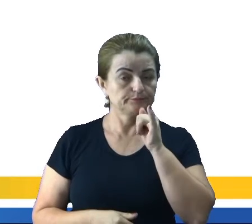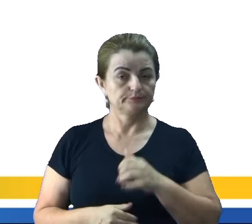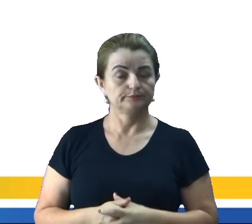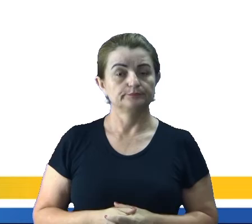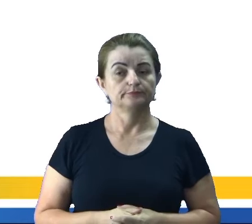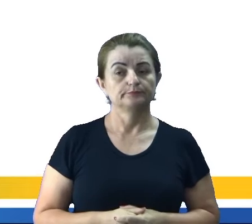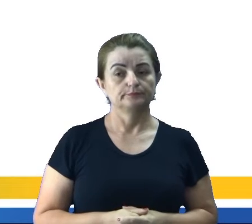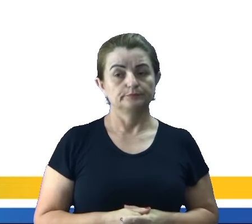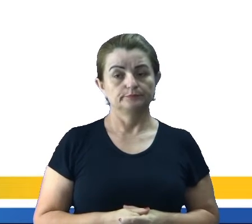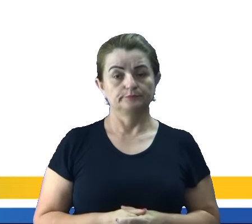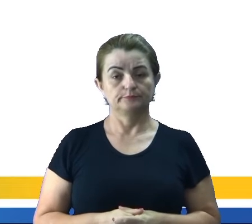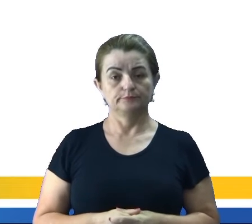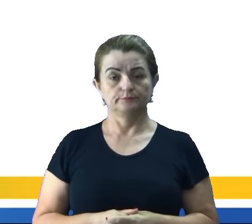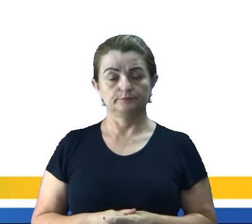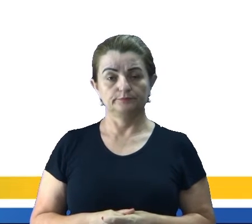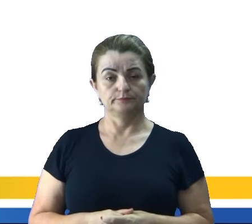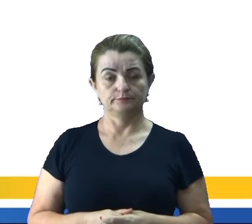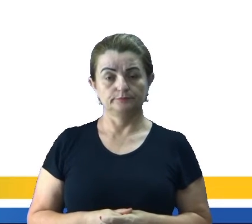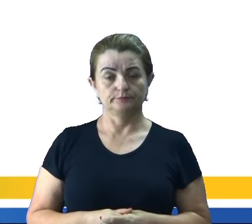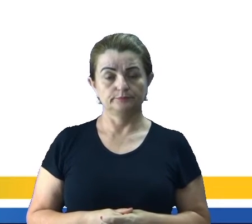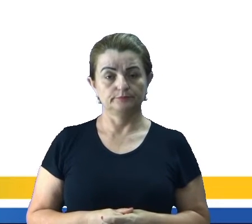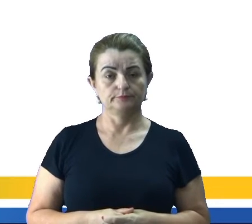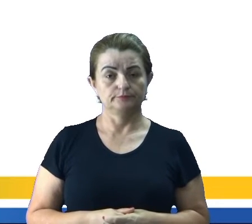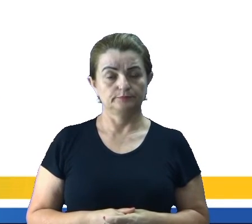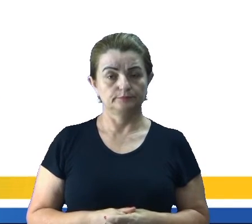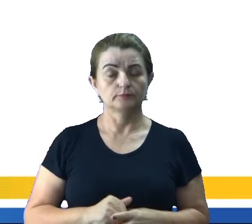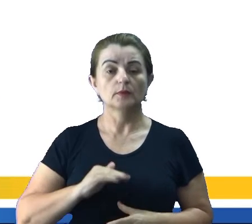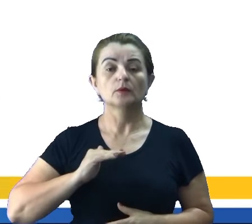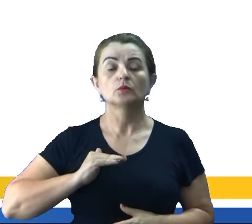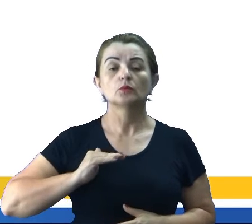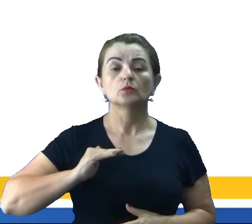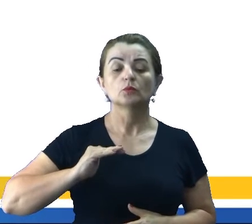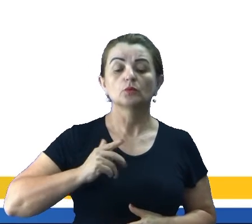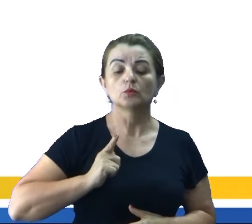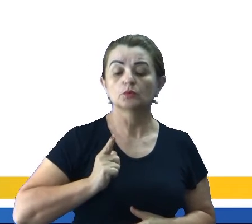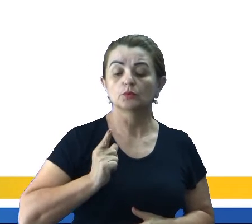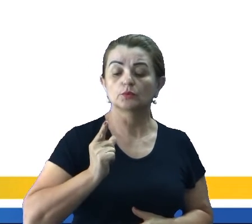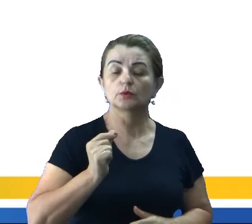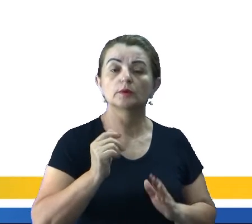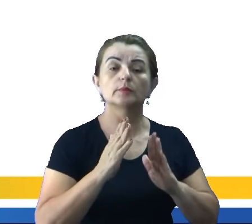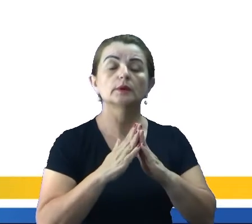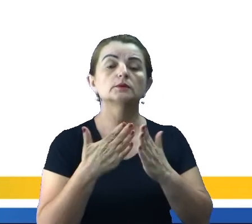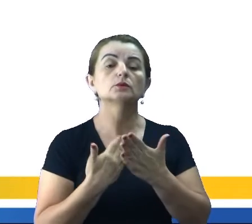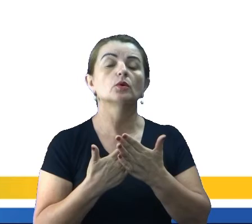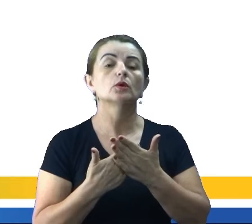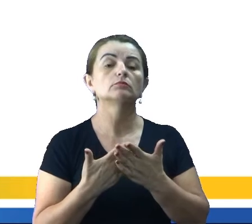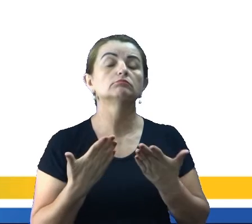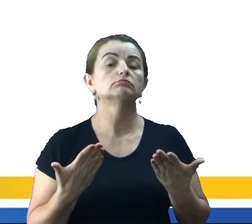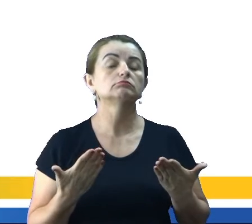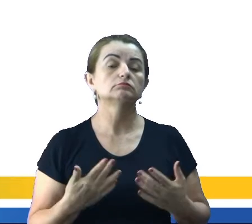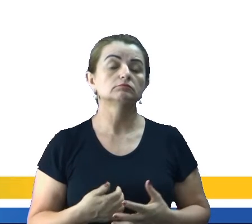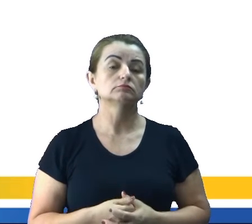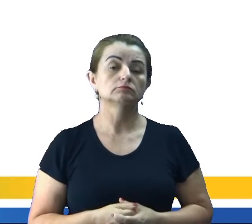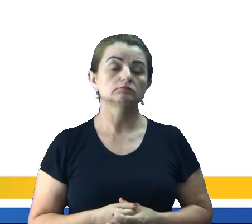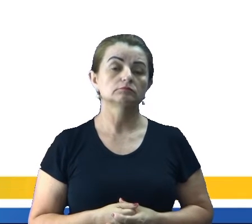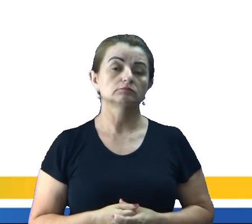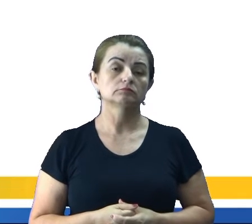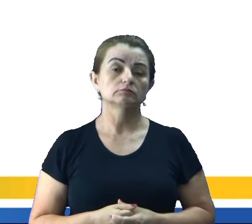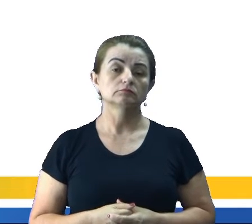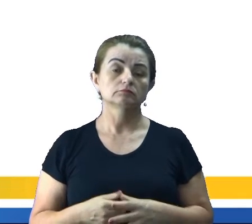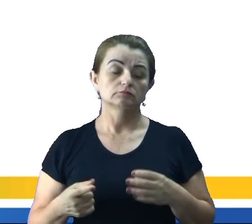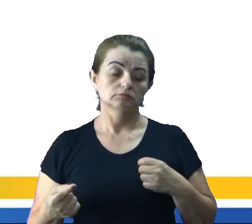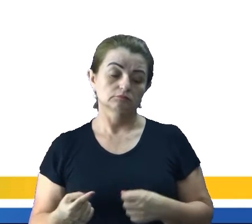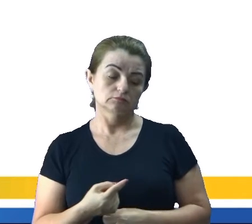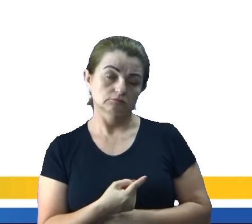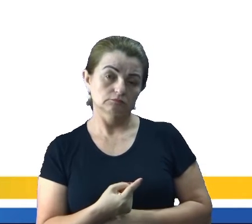Quando eu irei Para a escola E ali embaixo